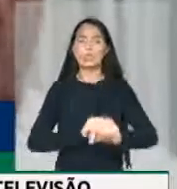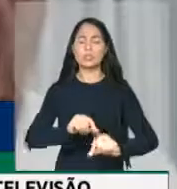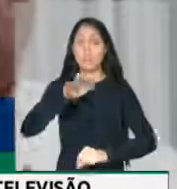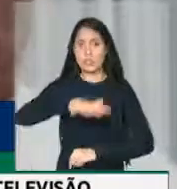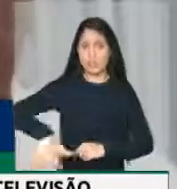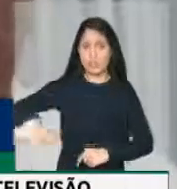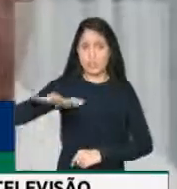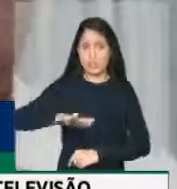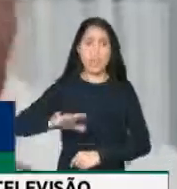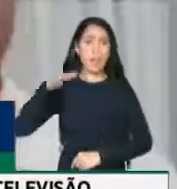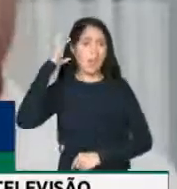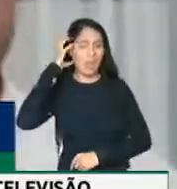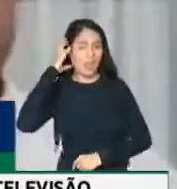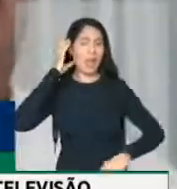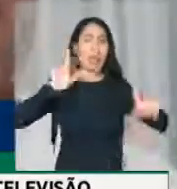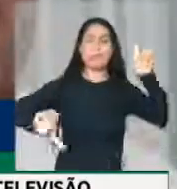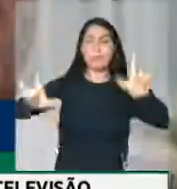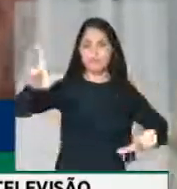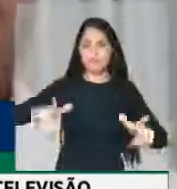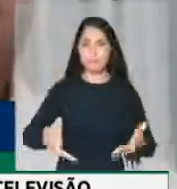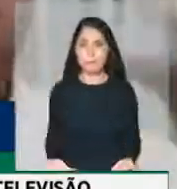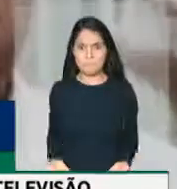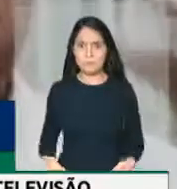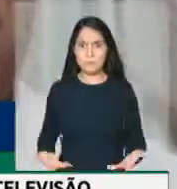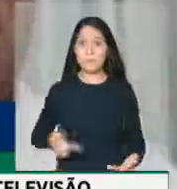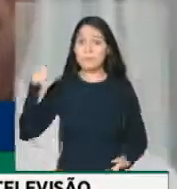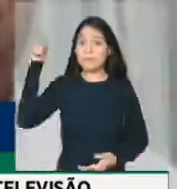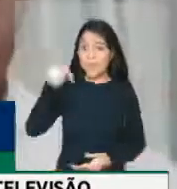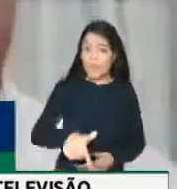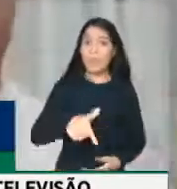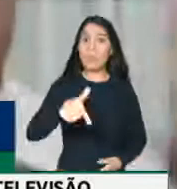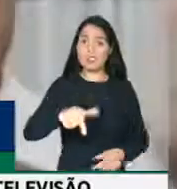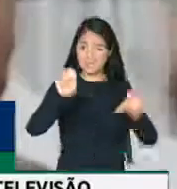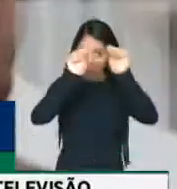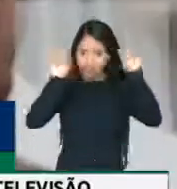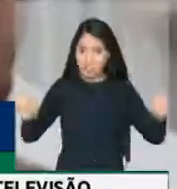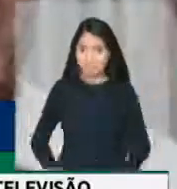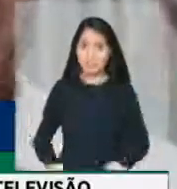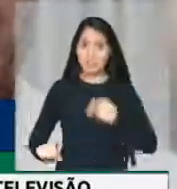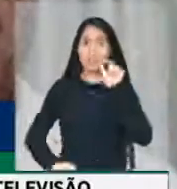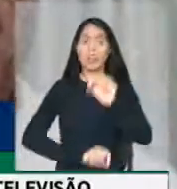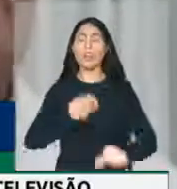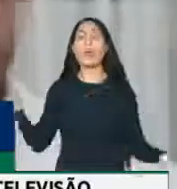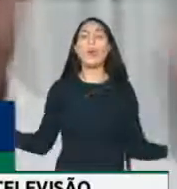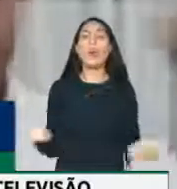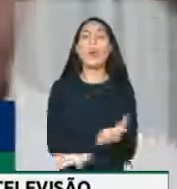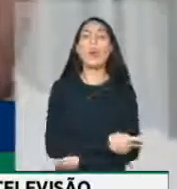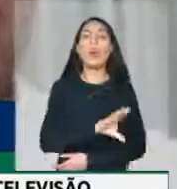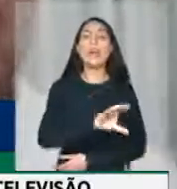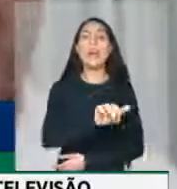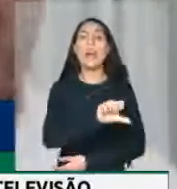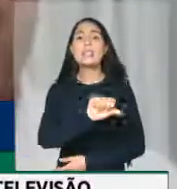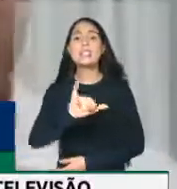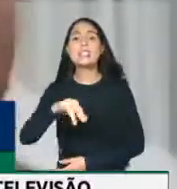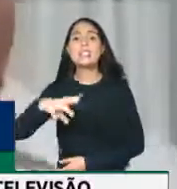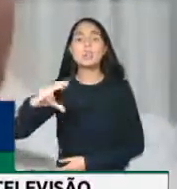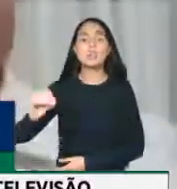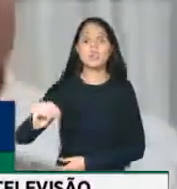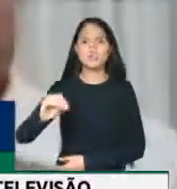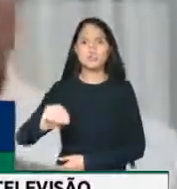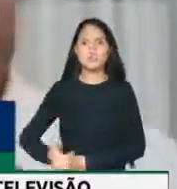de rádio e TV, nós vamos transformar esse sistema num grande cassino de jogos de azar,